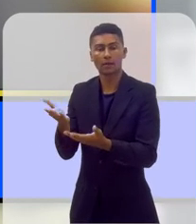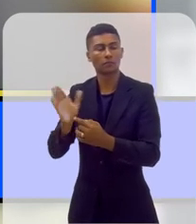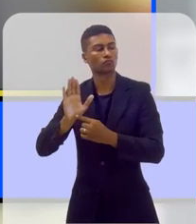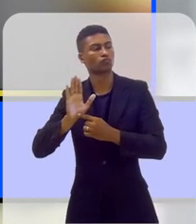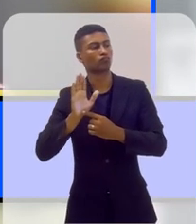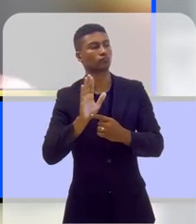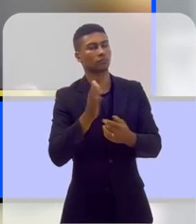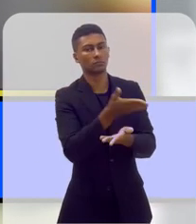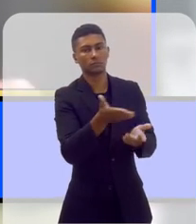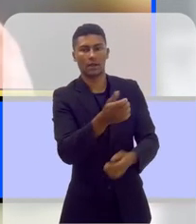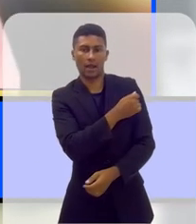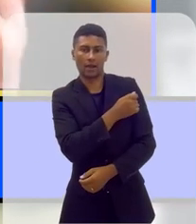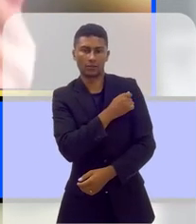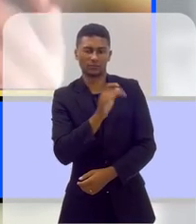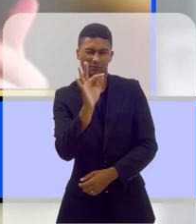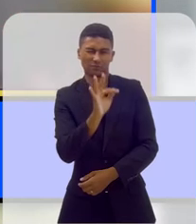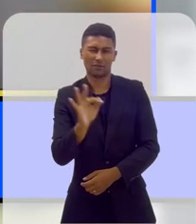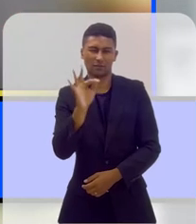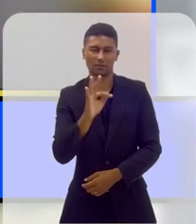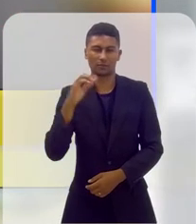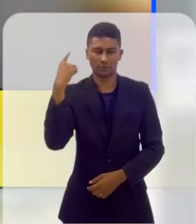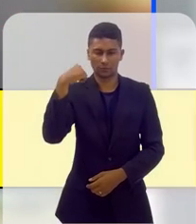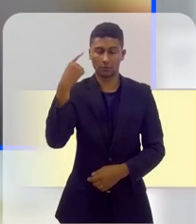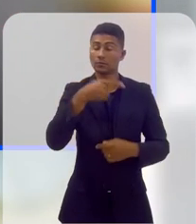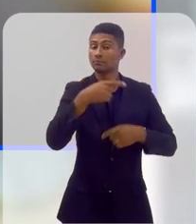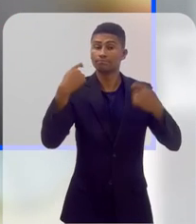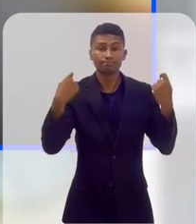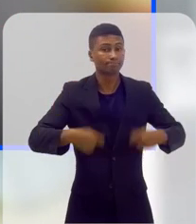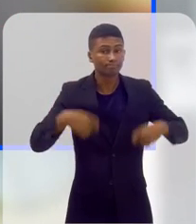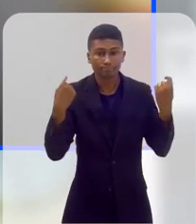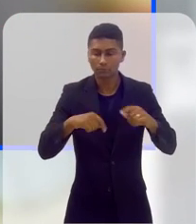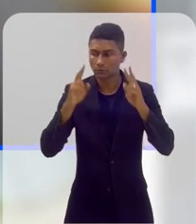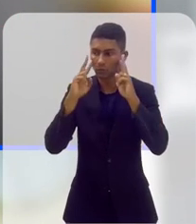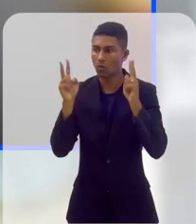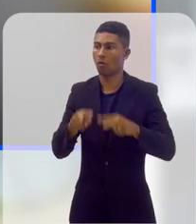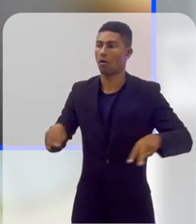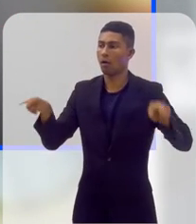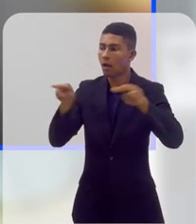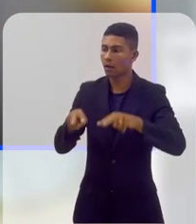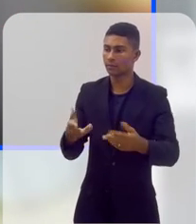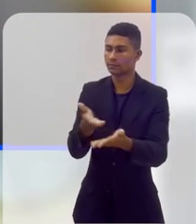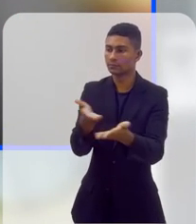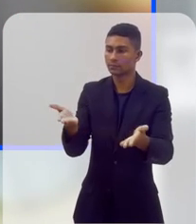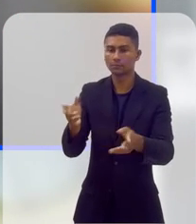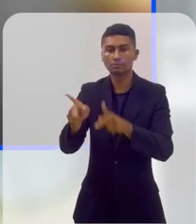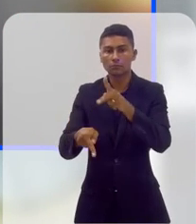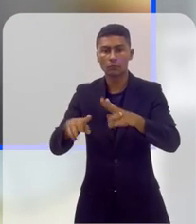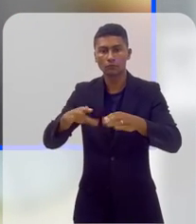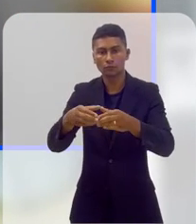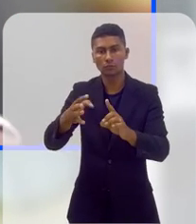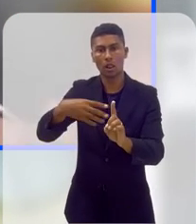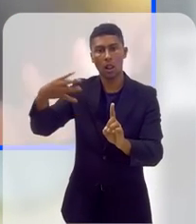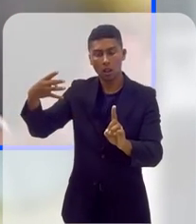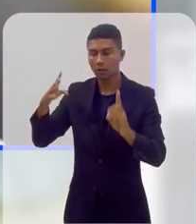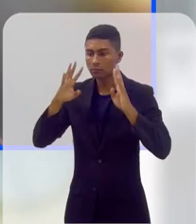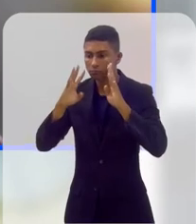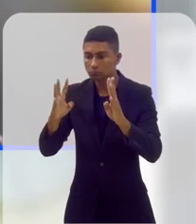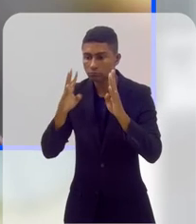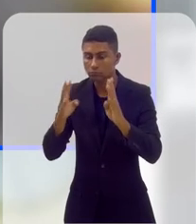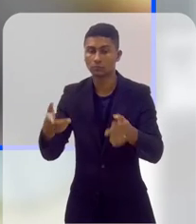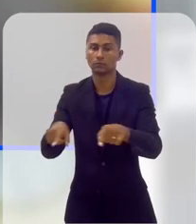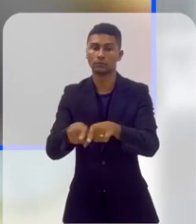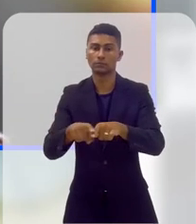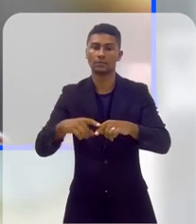mostrar também para a sociedade que nós precisamos construir políticas públicas diferenciadas. Então, é um papel da universidade pensar